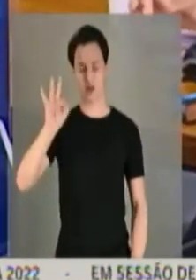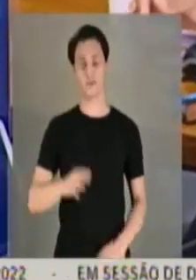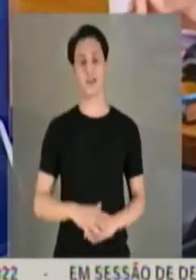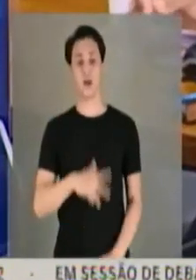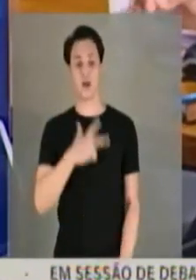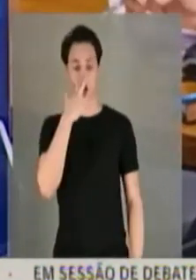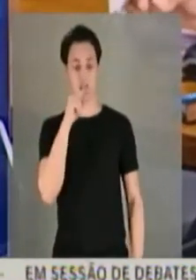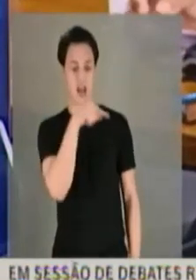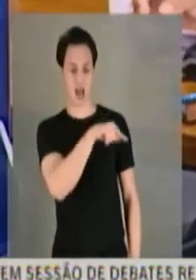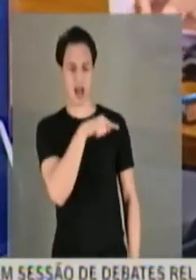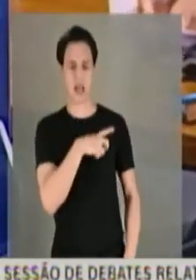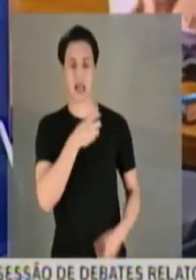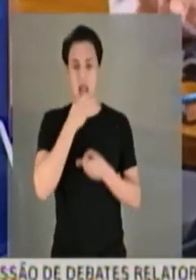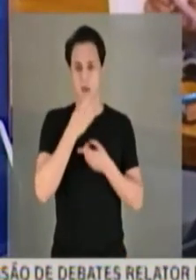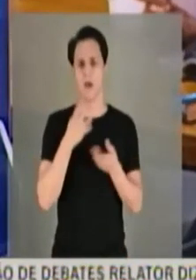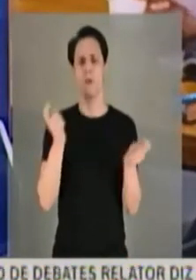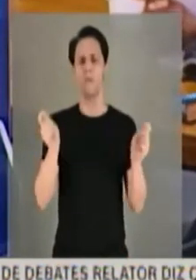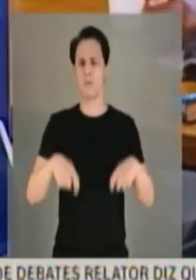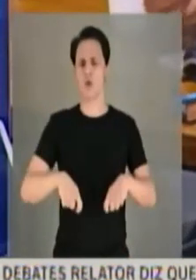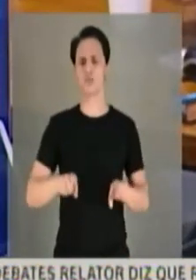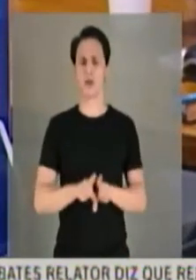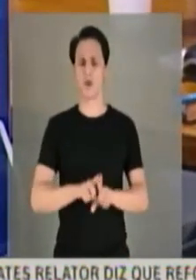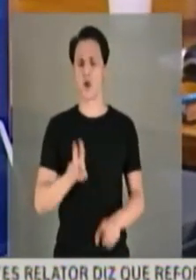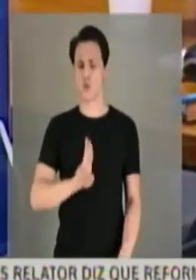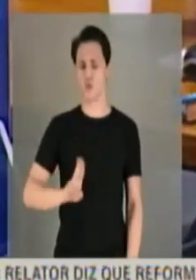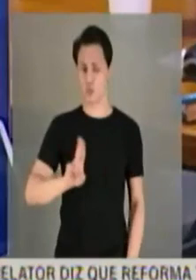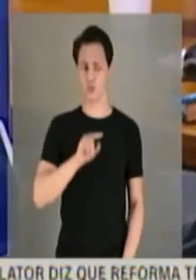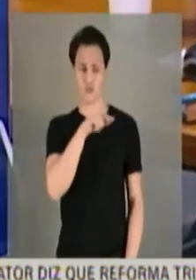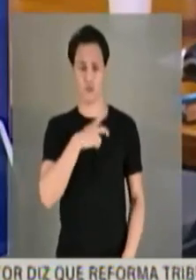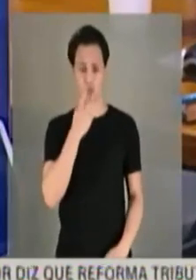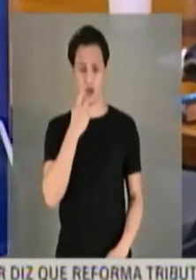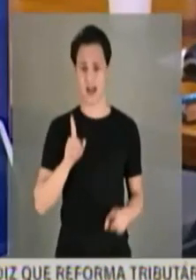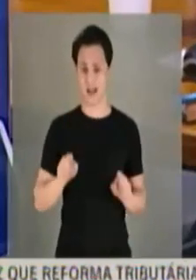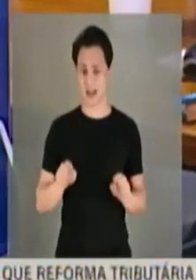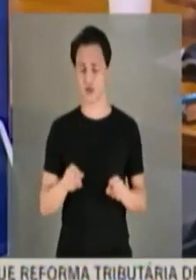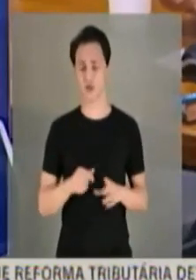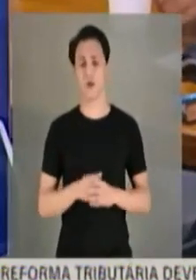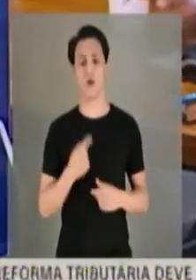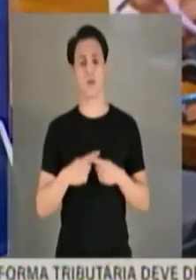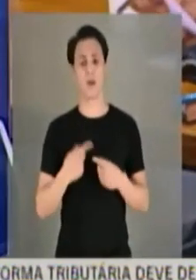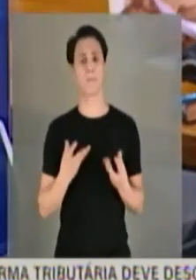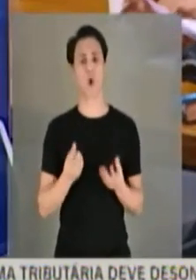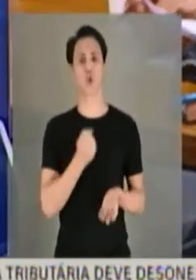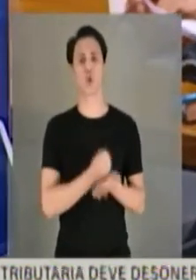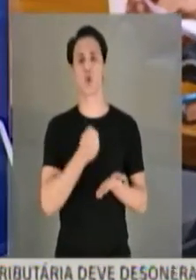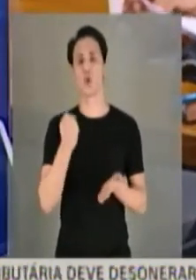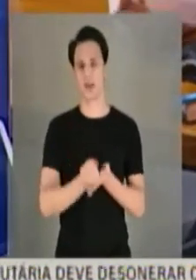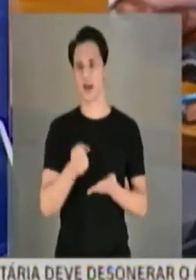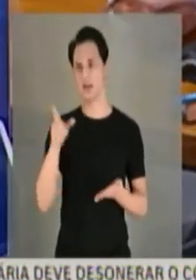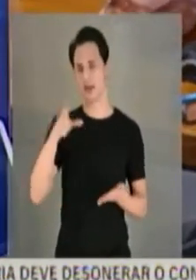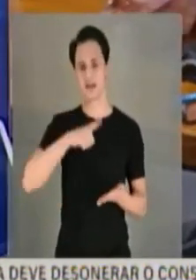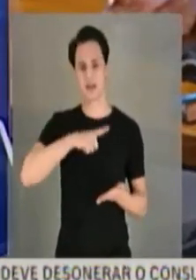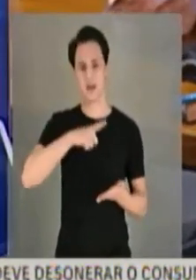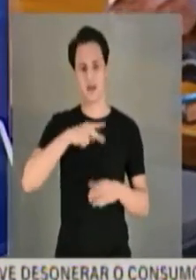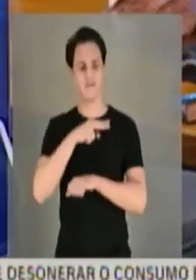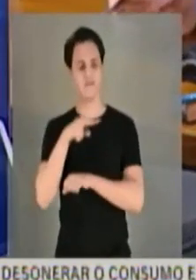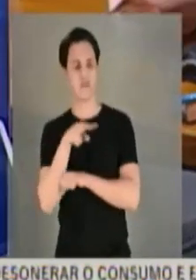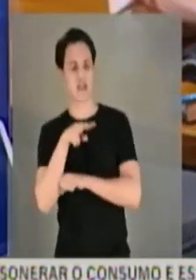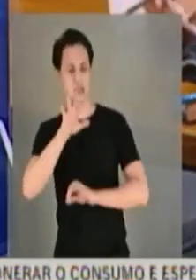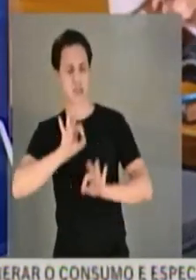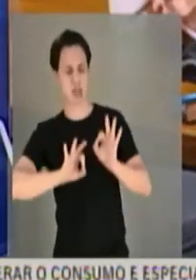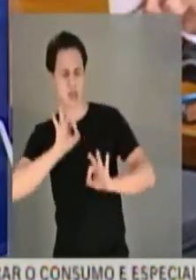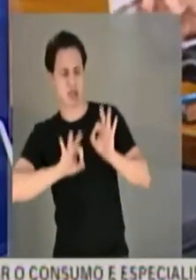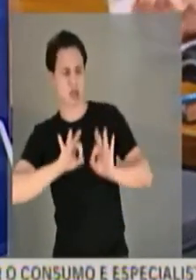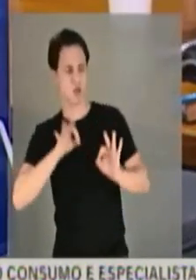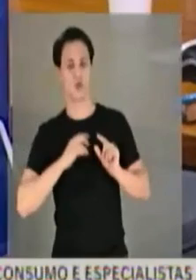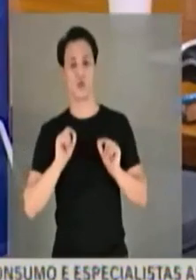depoente pode ser, inclusive, útil em relação a isso. Muitos dos contratos fiscalizados pelo